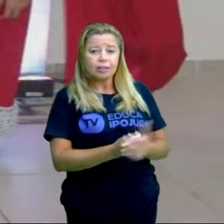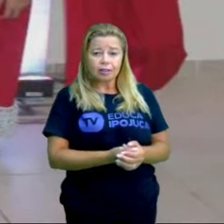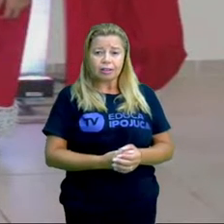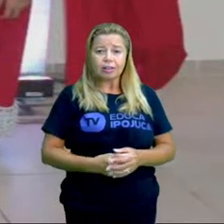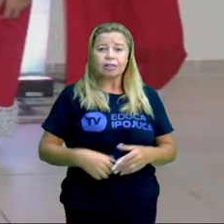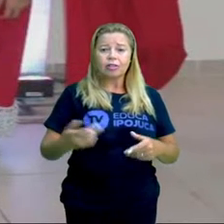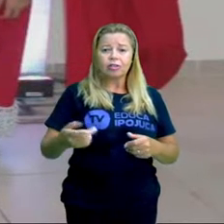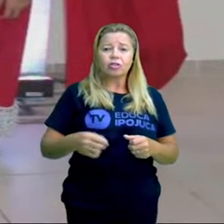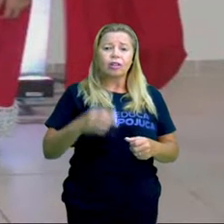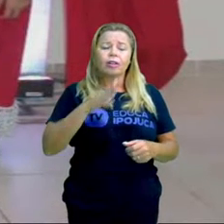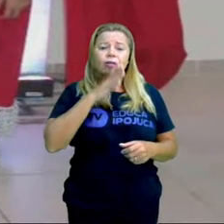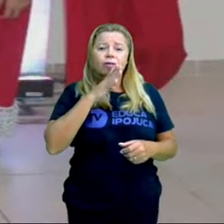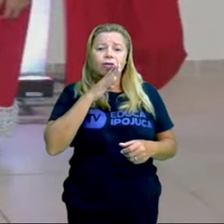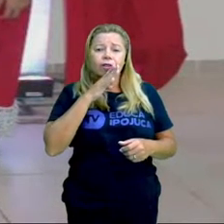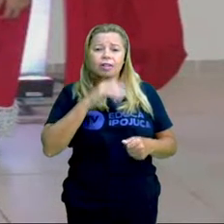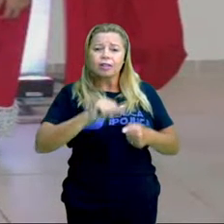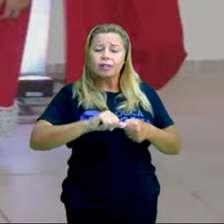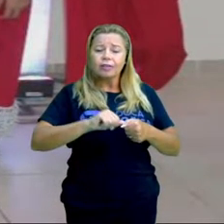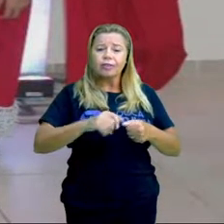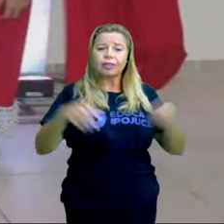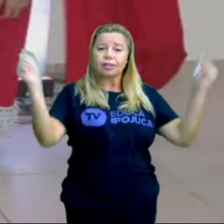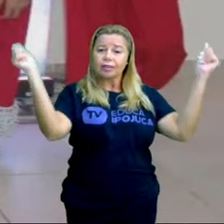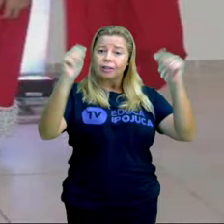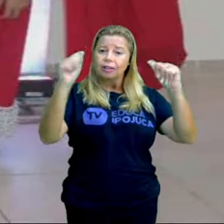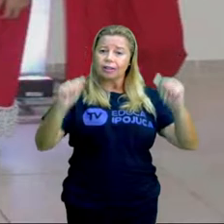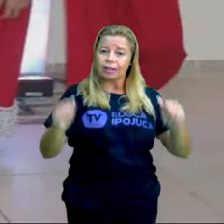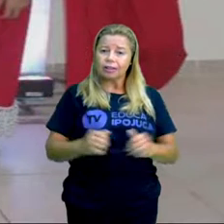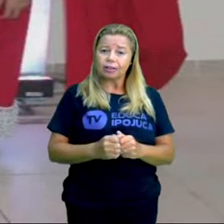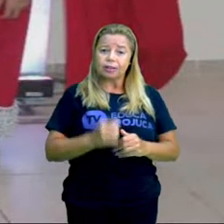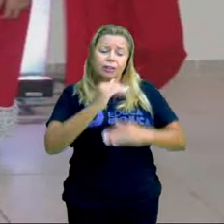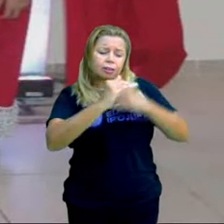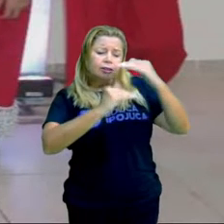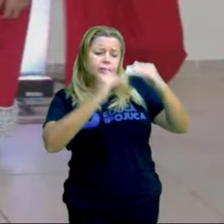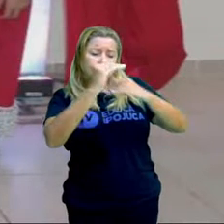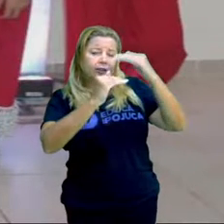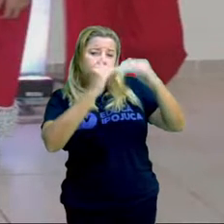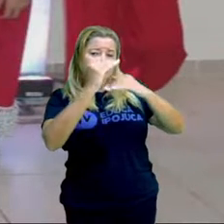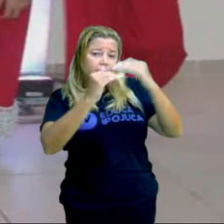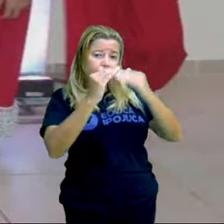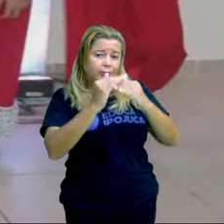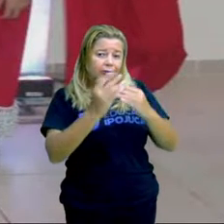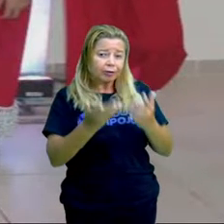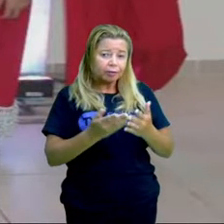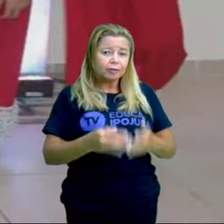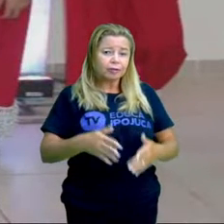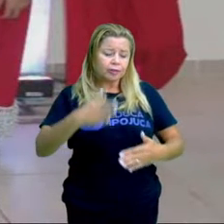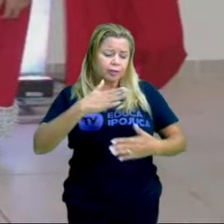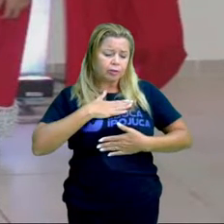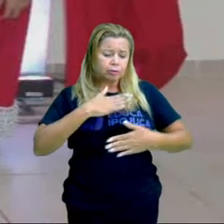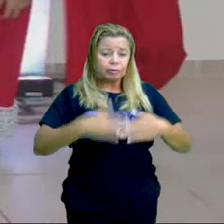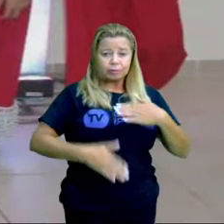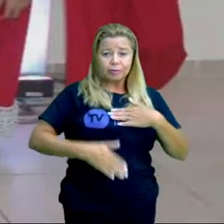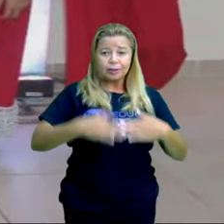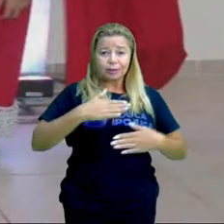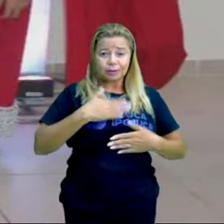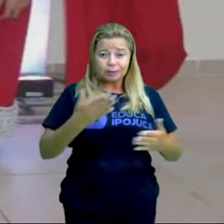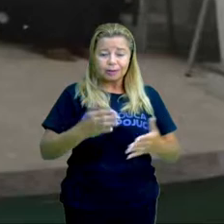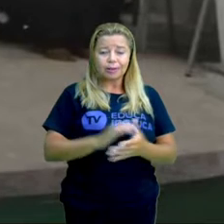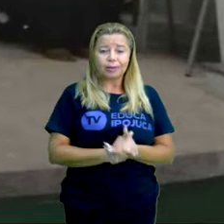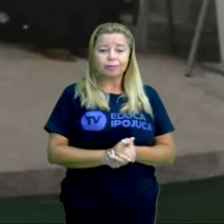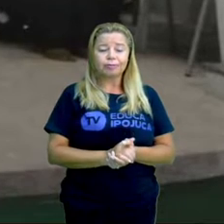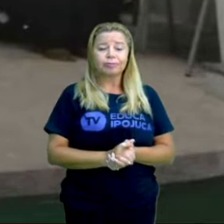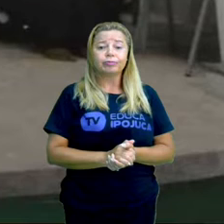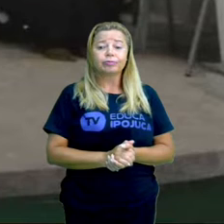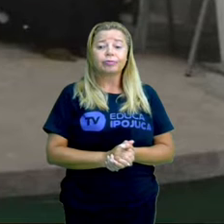formação e para a construção da nossa personalidade. É extremamente importante, ok? E,